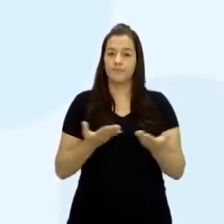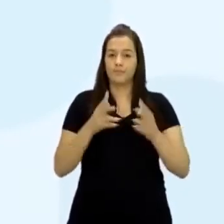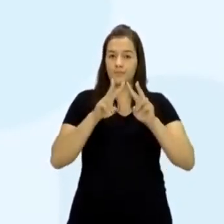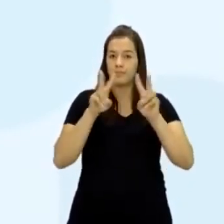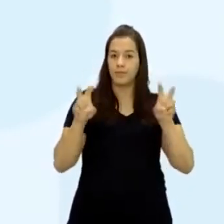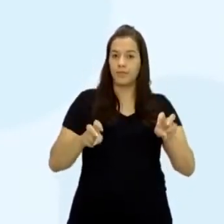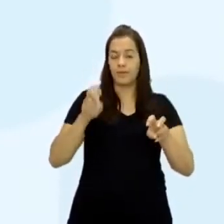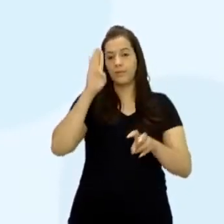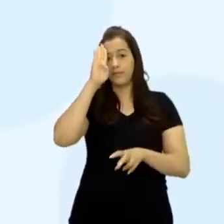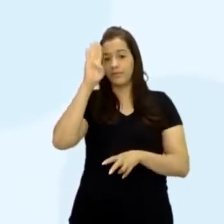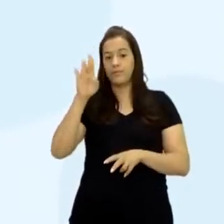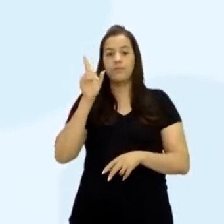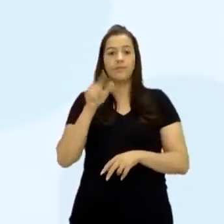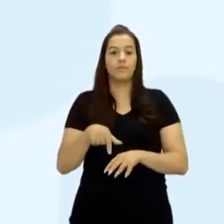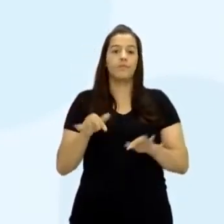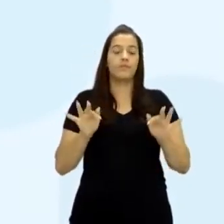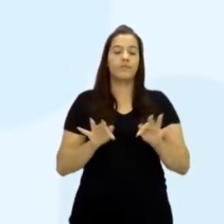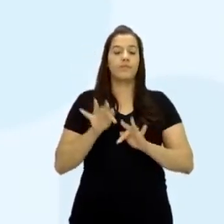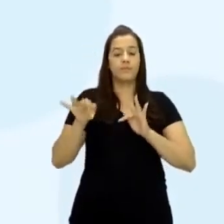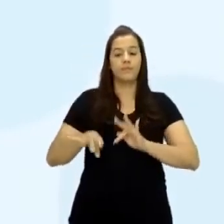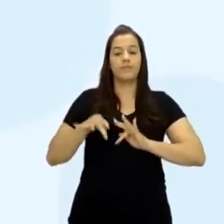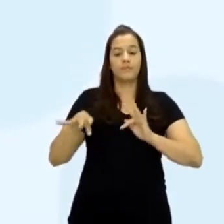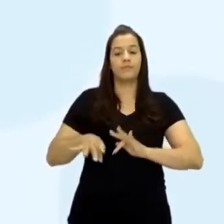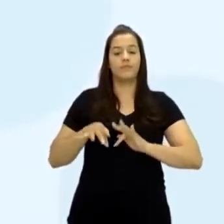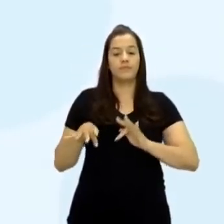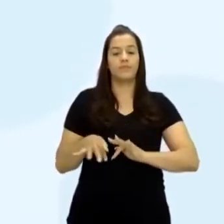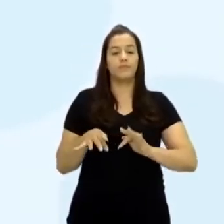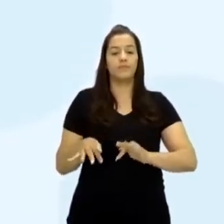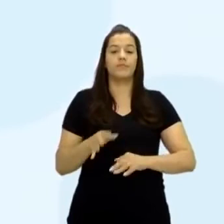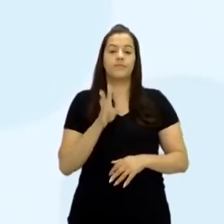principal aqui é o feudalismo, que é o nosso objeto do conhecimento.